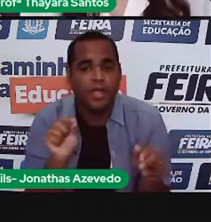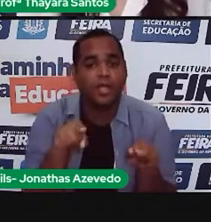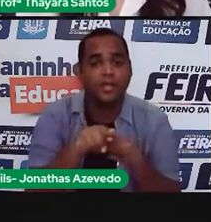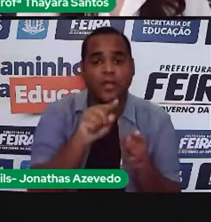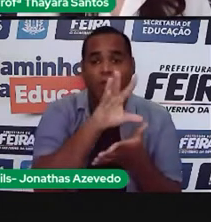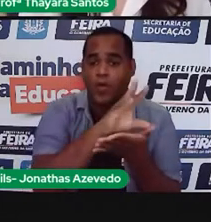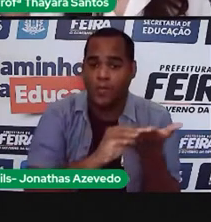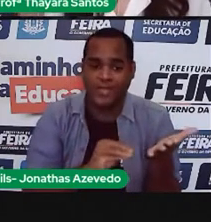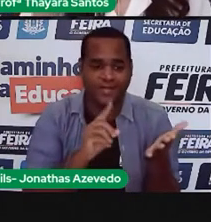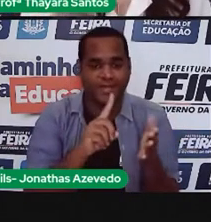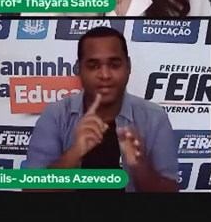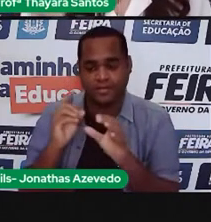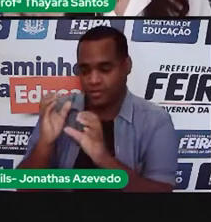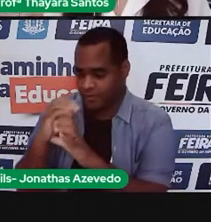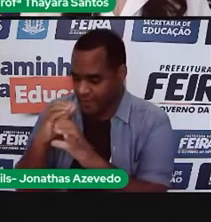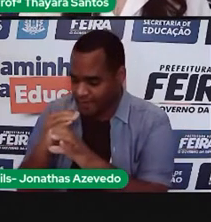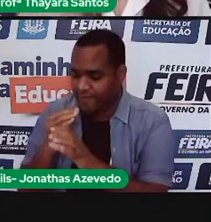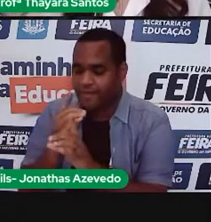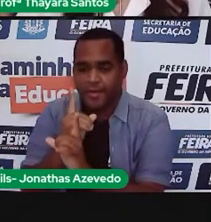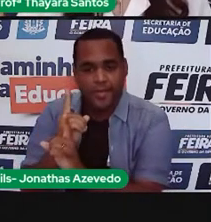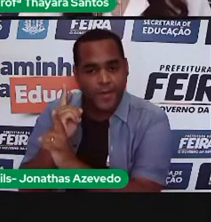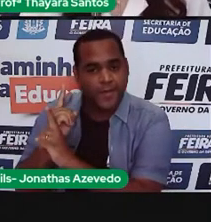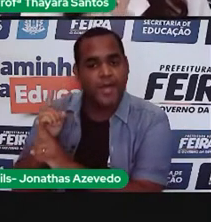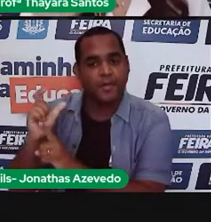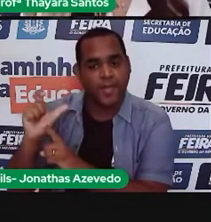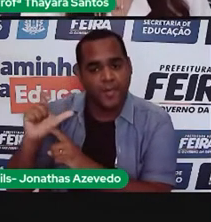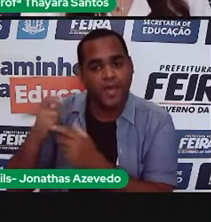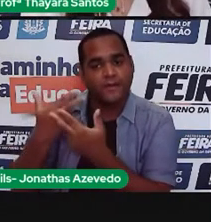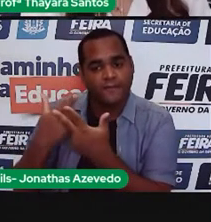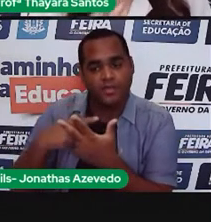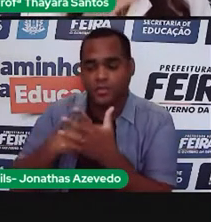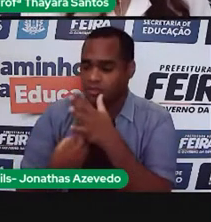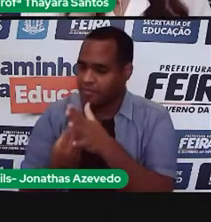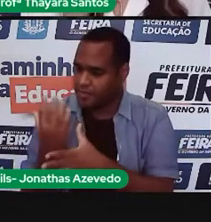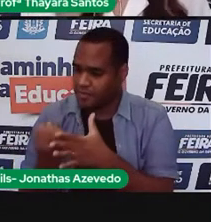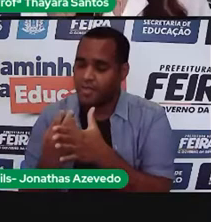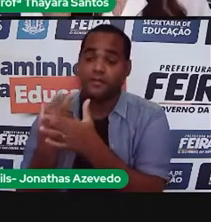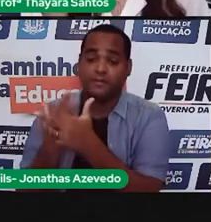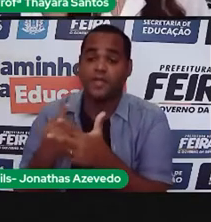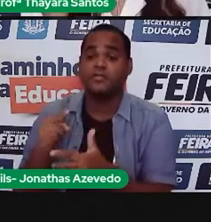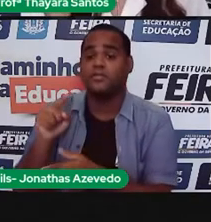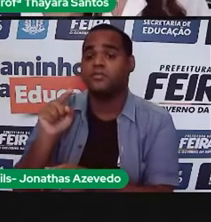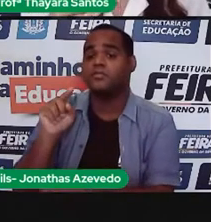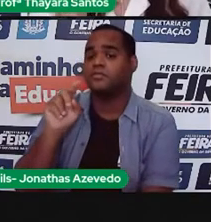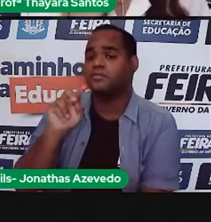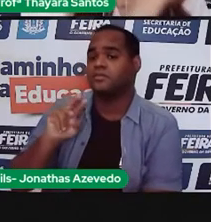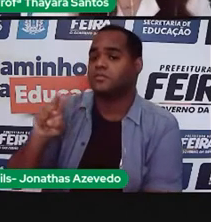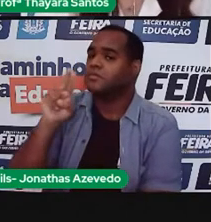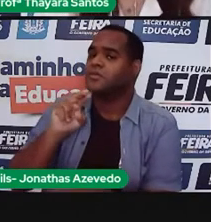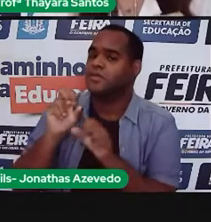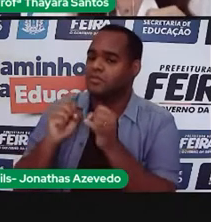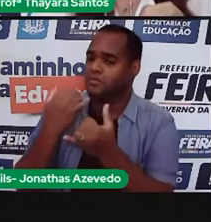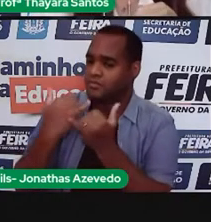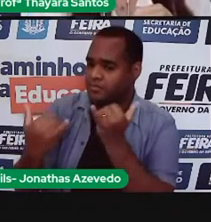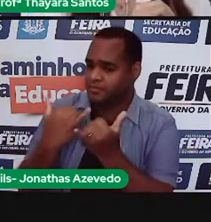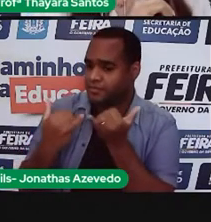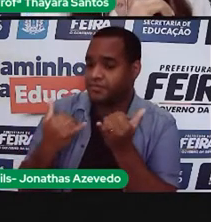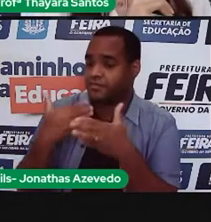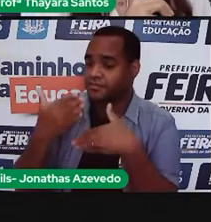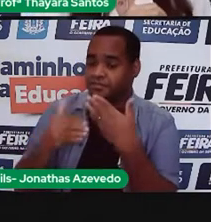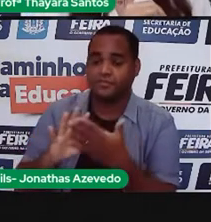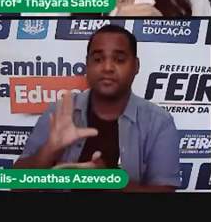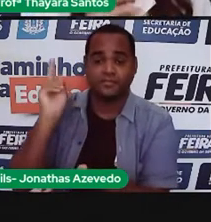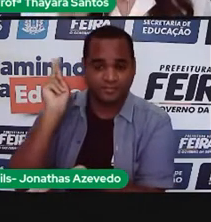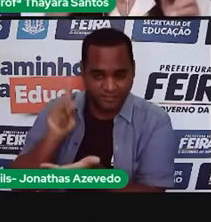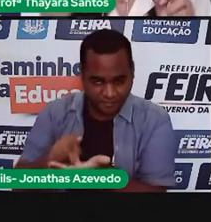aquilo em um laboratório, produzir materiais ou produtos que sejam parecidos com aquilo que acontece na